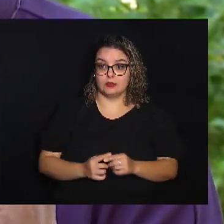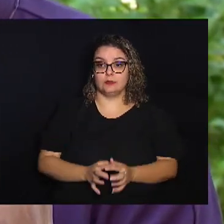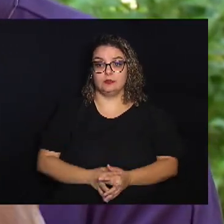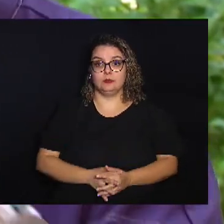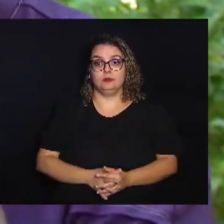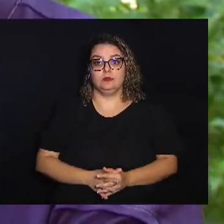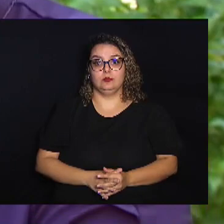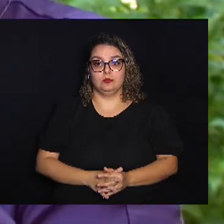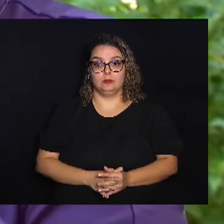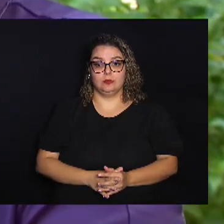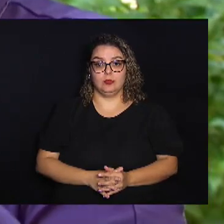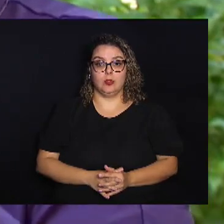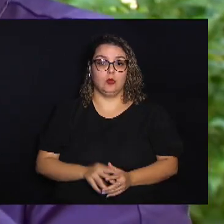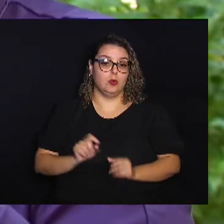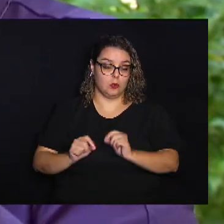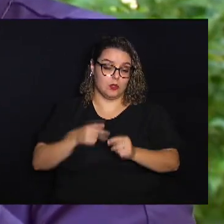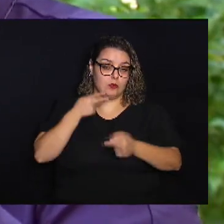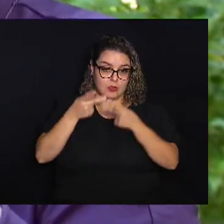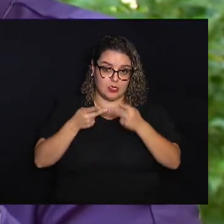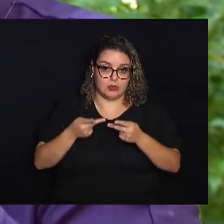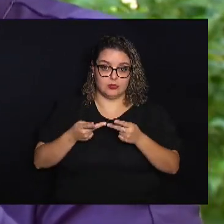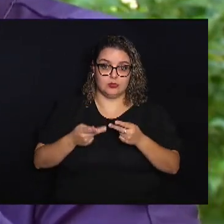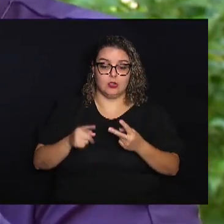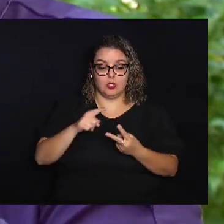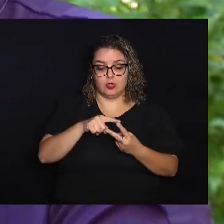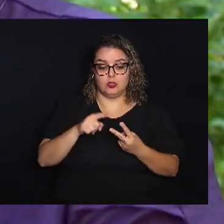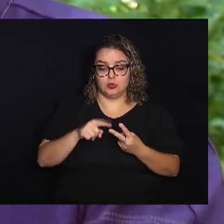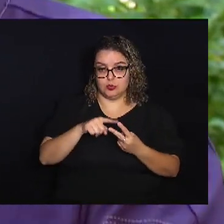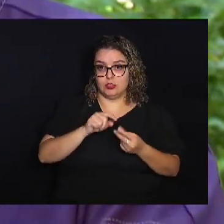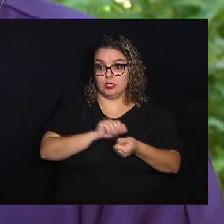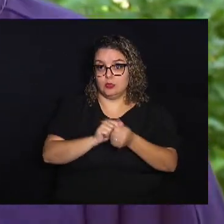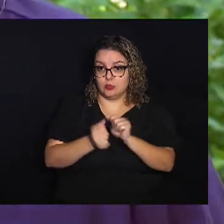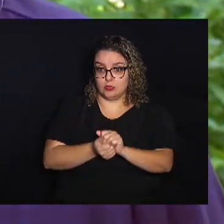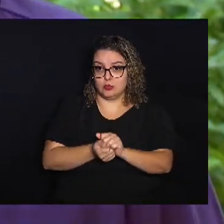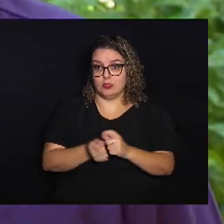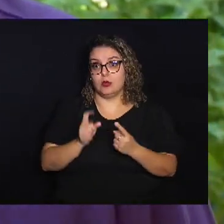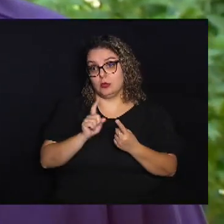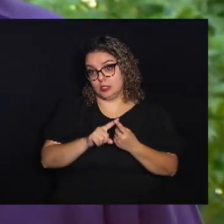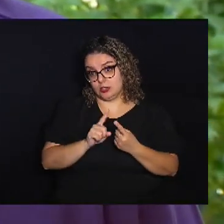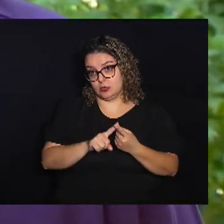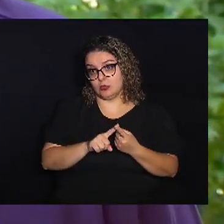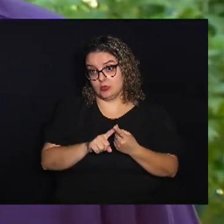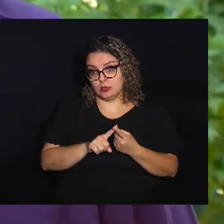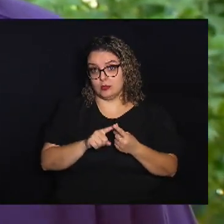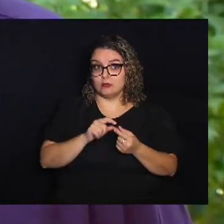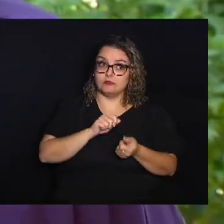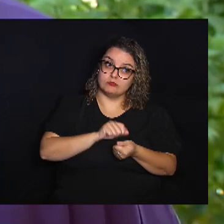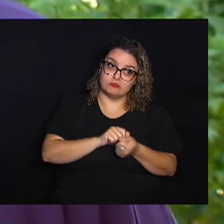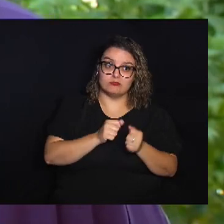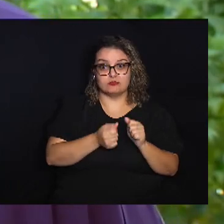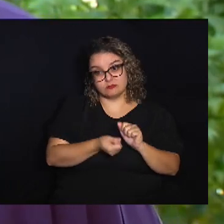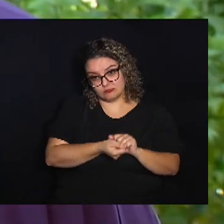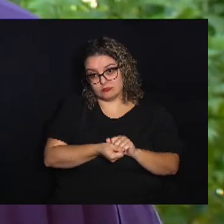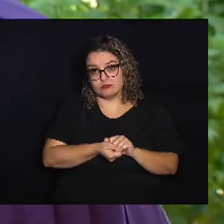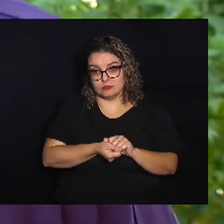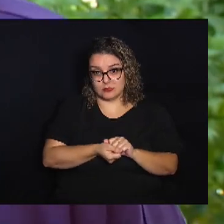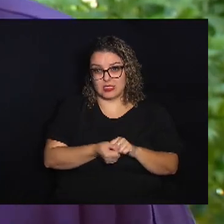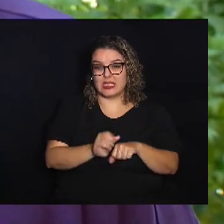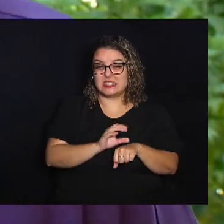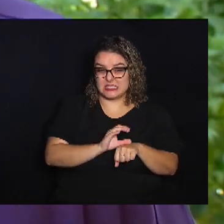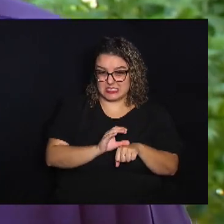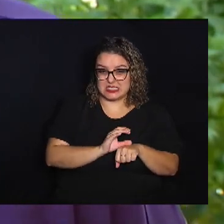o que eu digo é que existem dois tipos de adaptação Um que seria uma adaptação que a gente chama de cinza